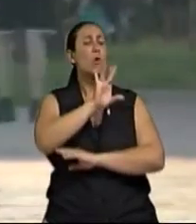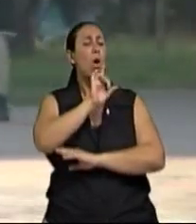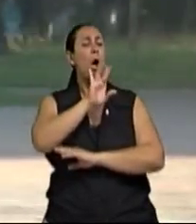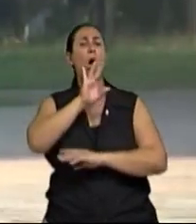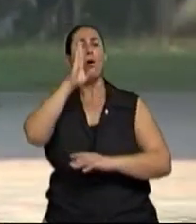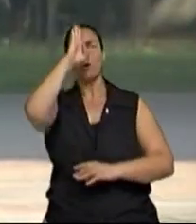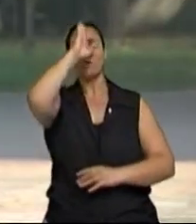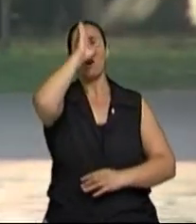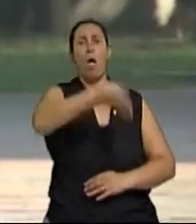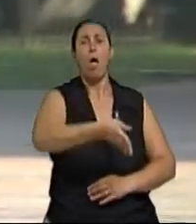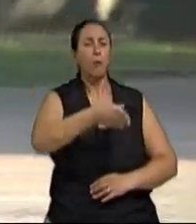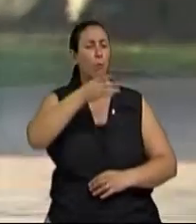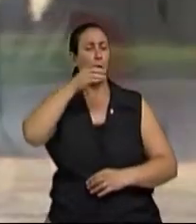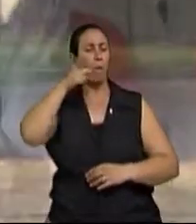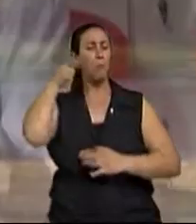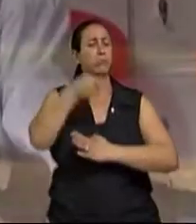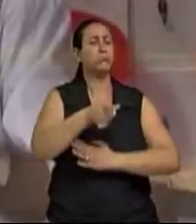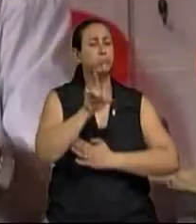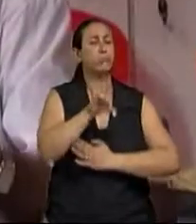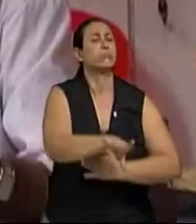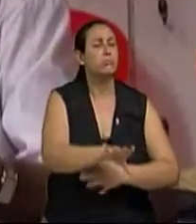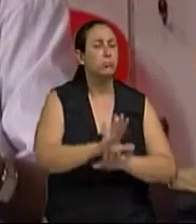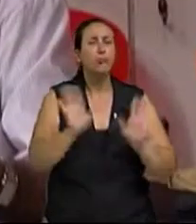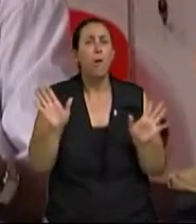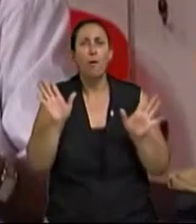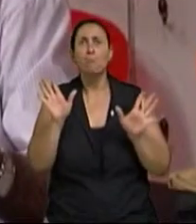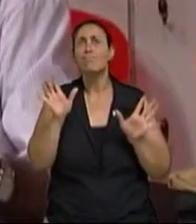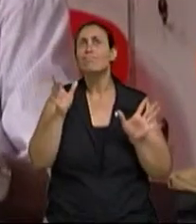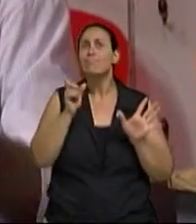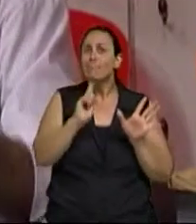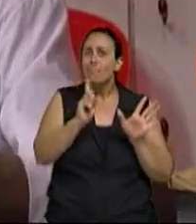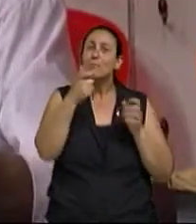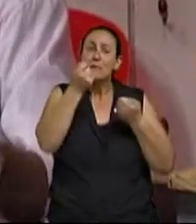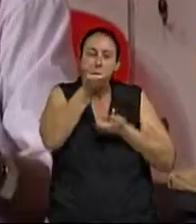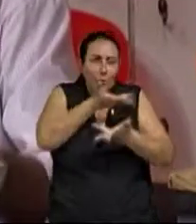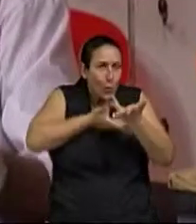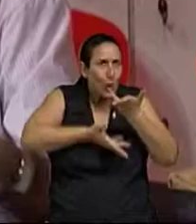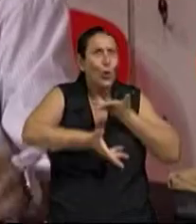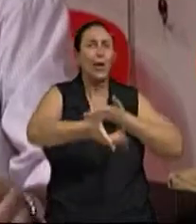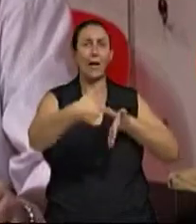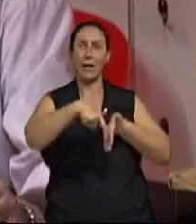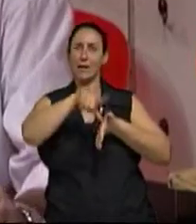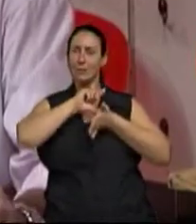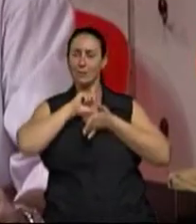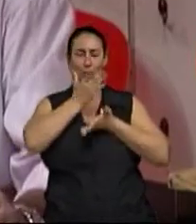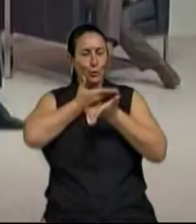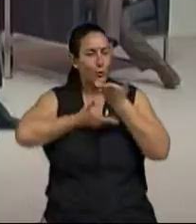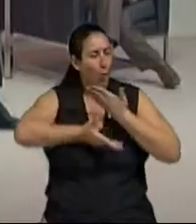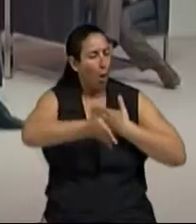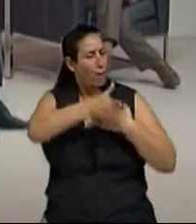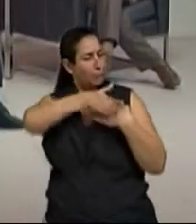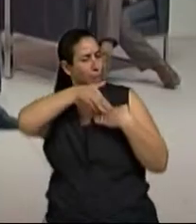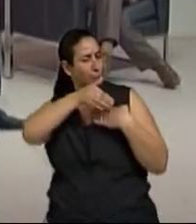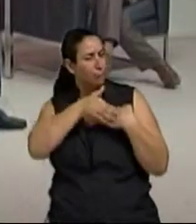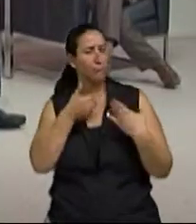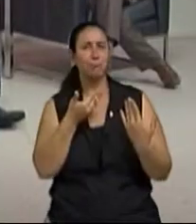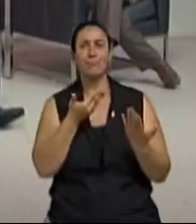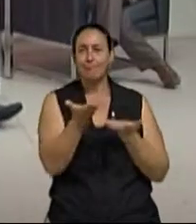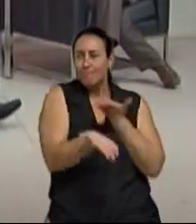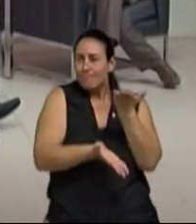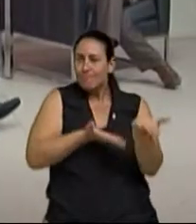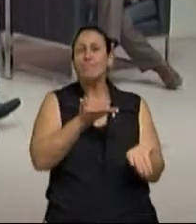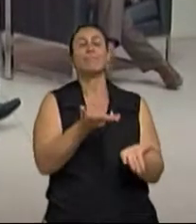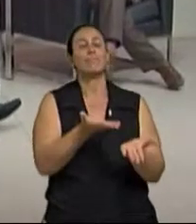como objetivo a realização, a troca, e que realmente tem o carinho como ênfase principal. E que na terceira idade,